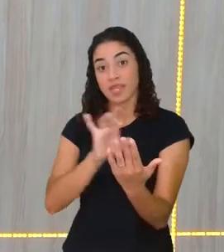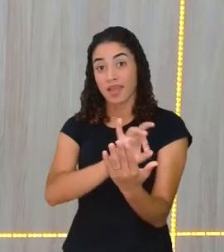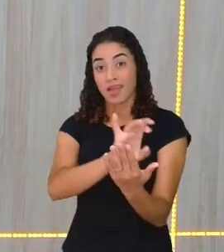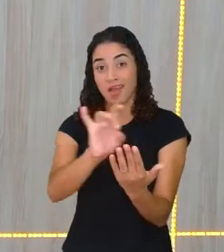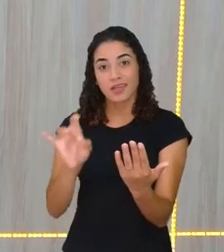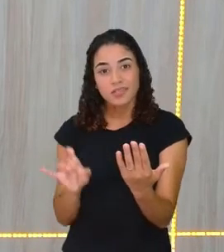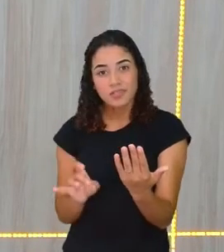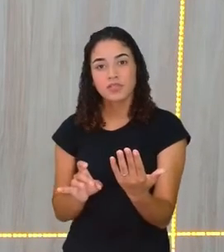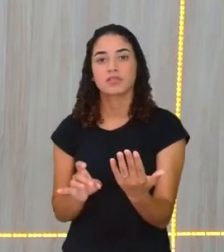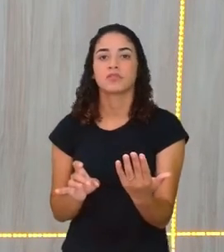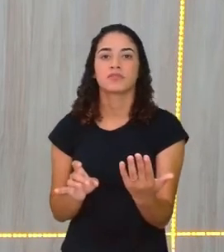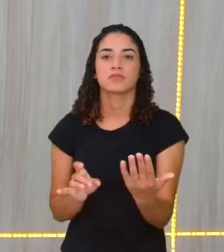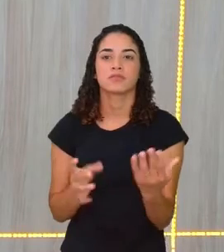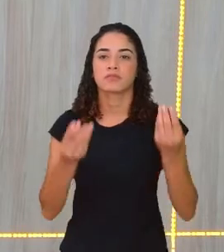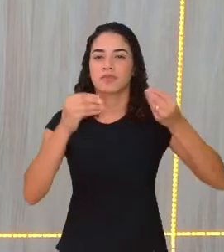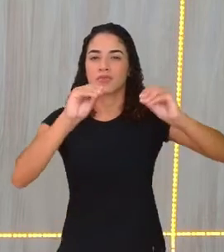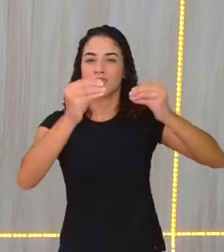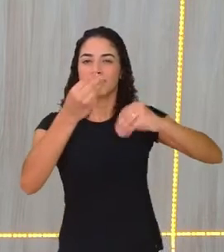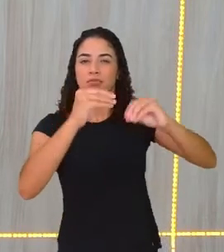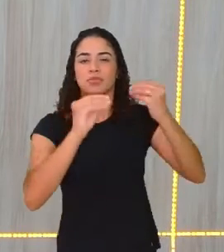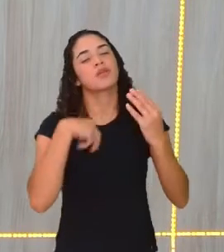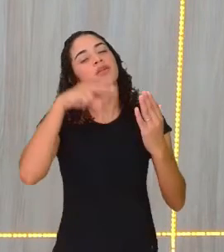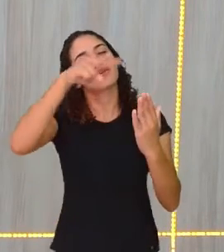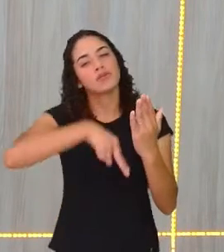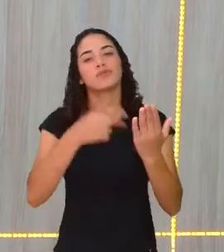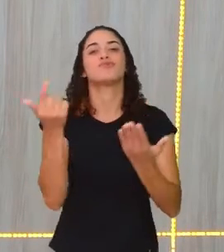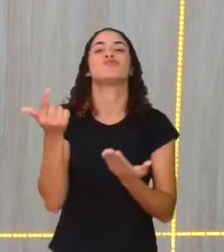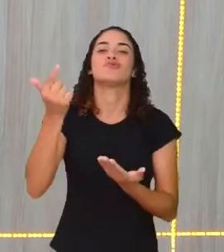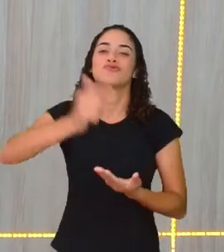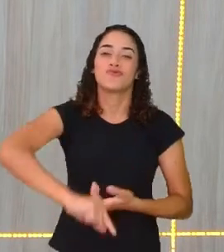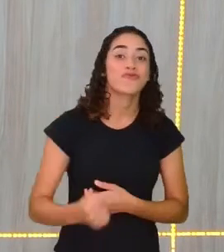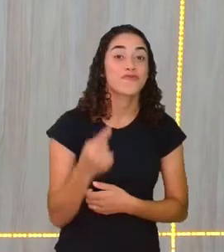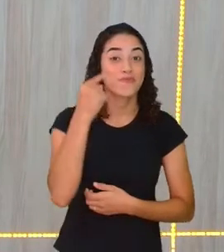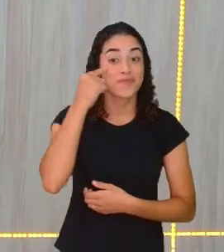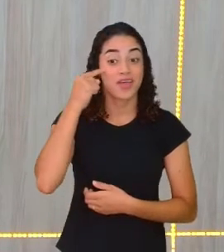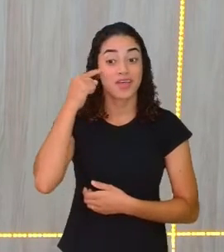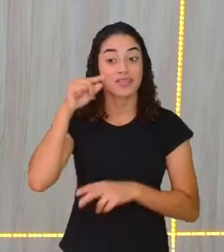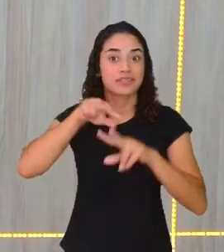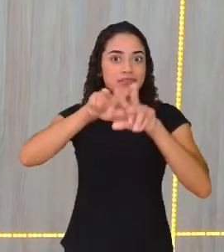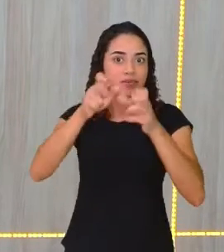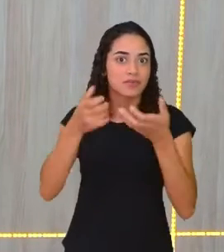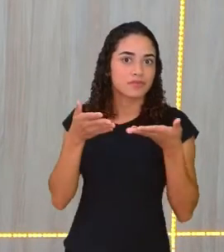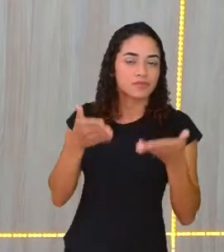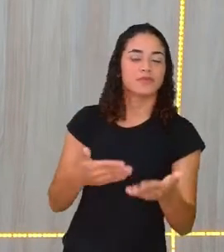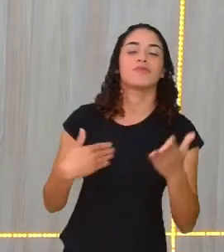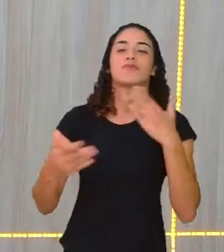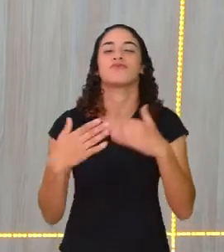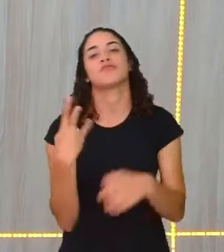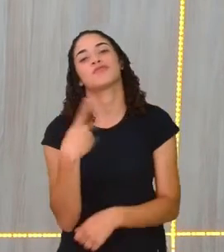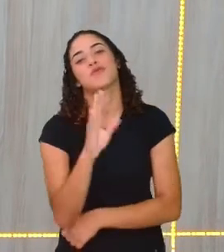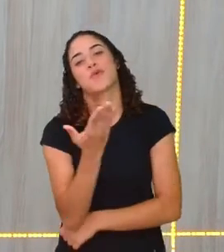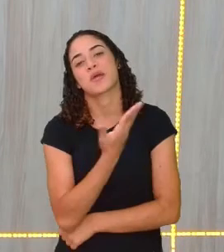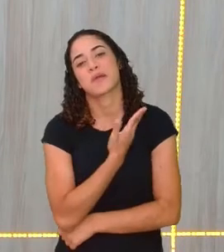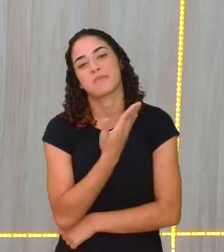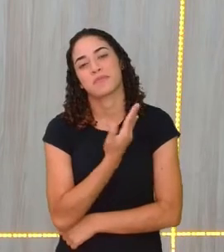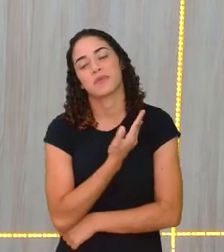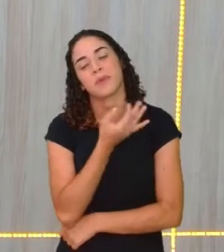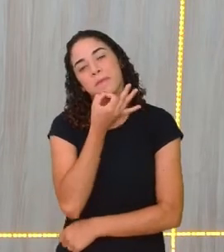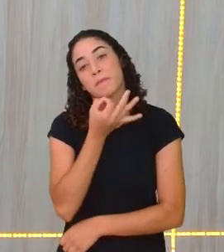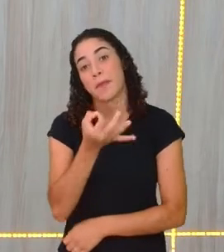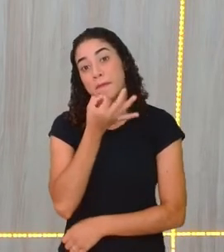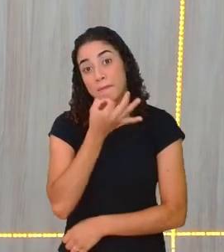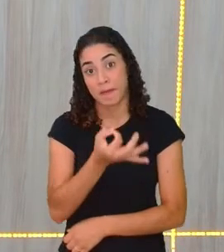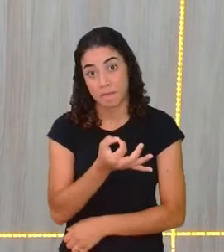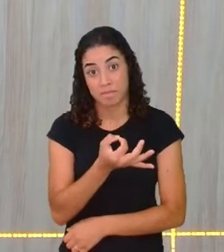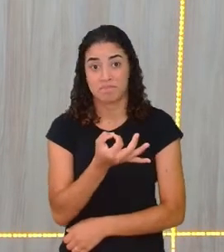parte que está aí. Então, leia novamente, pense sobre isso, fale com seus colegas, comente com